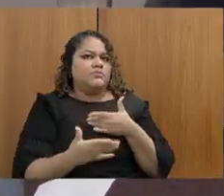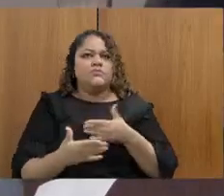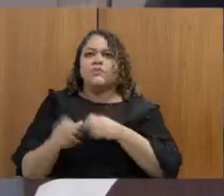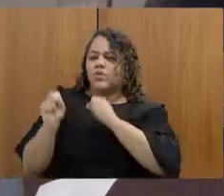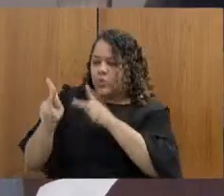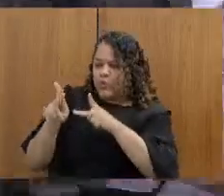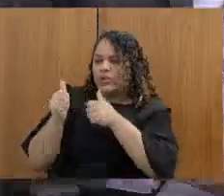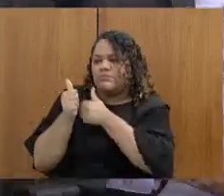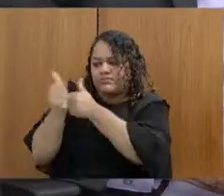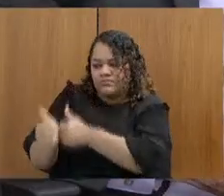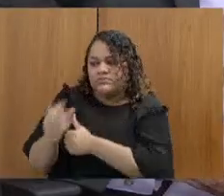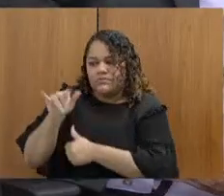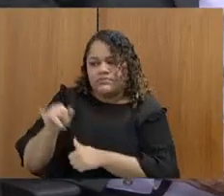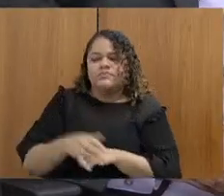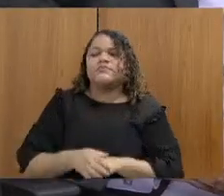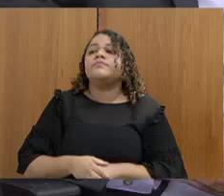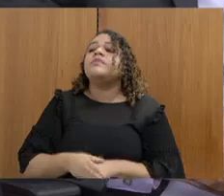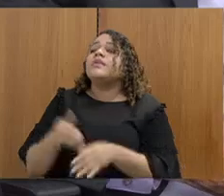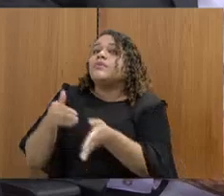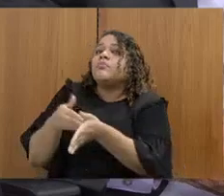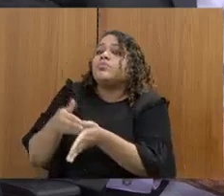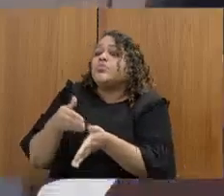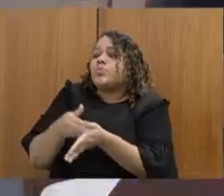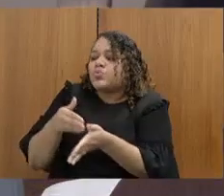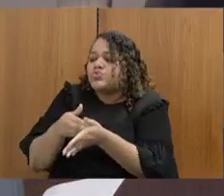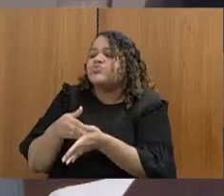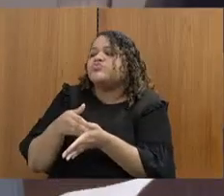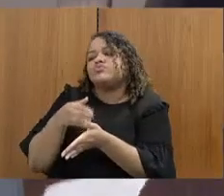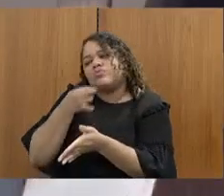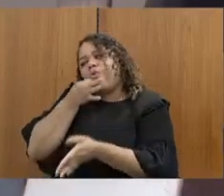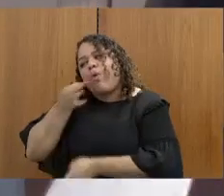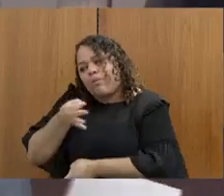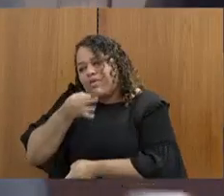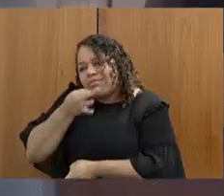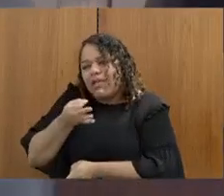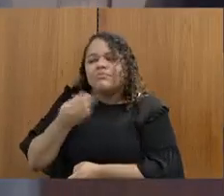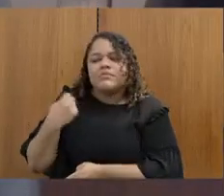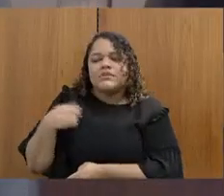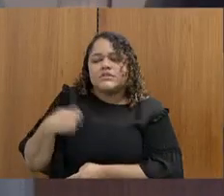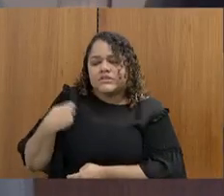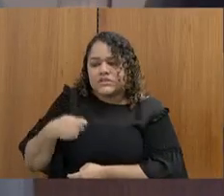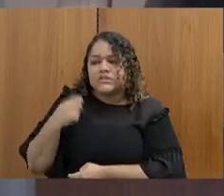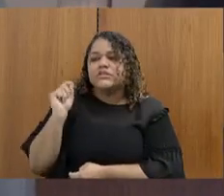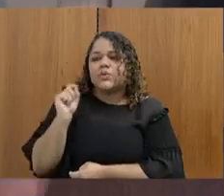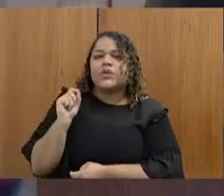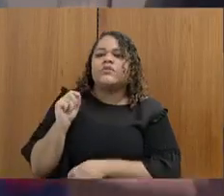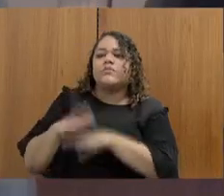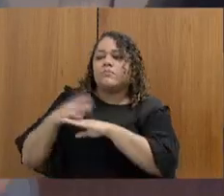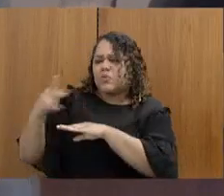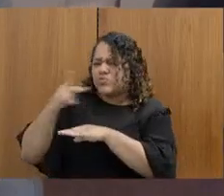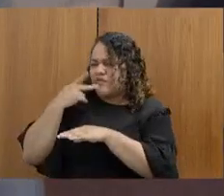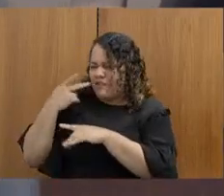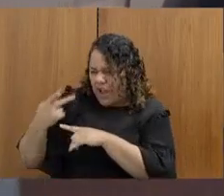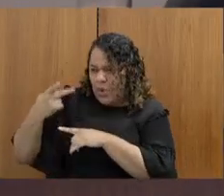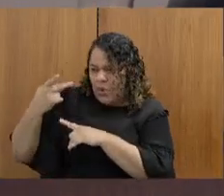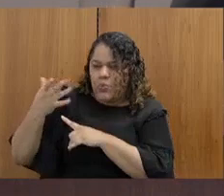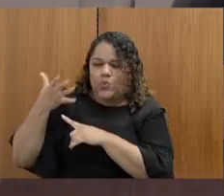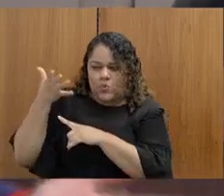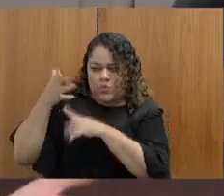esse processo. Ok. E, por último, você não podia deixar de comentar uma colocação do senhor que eu vou